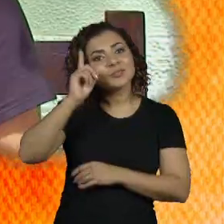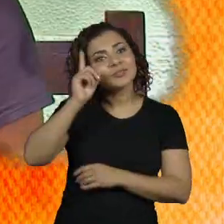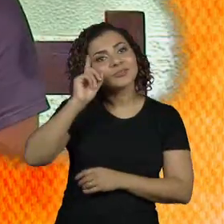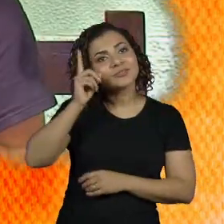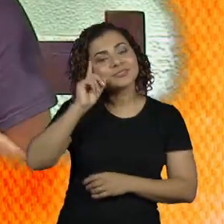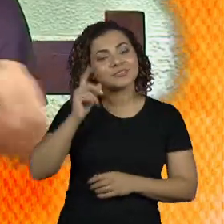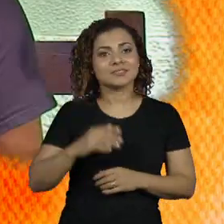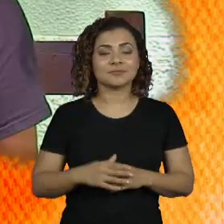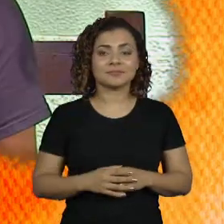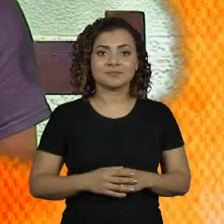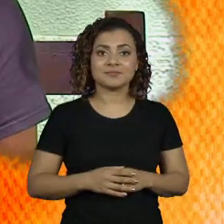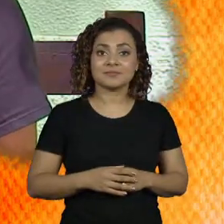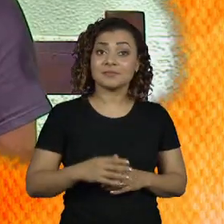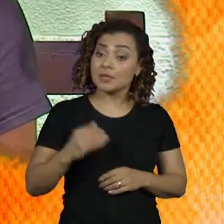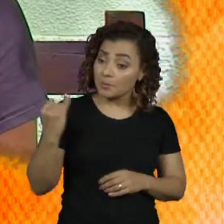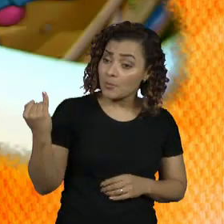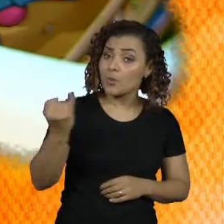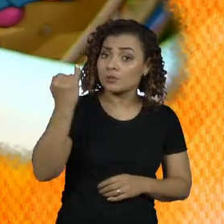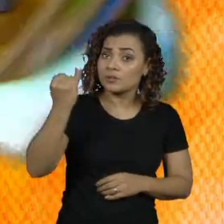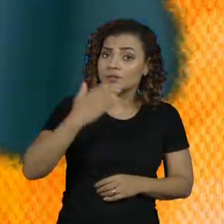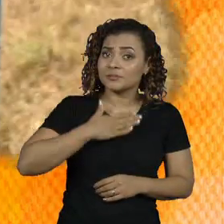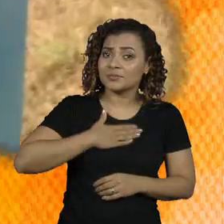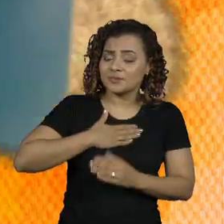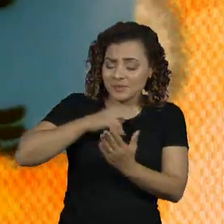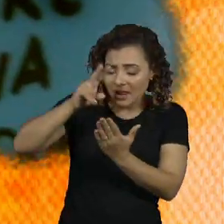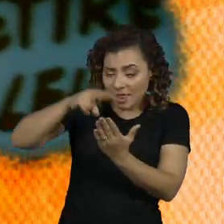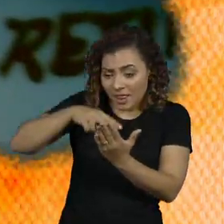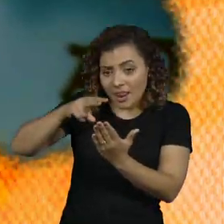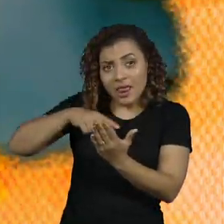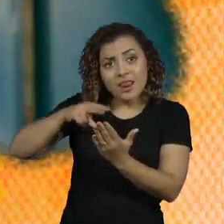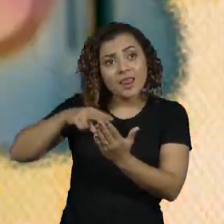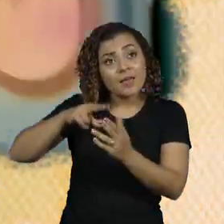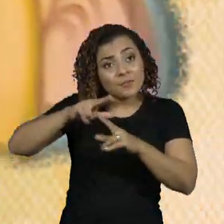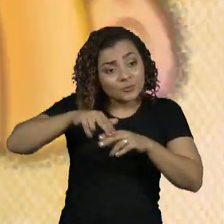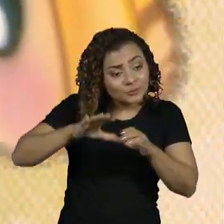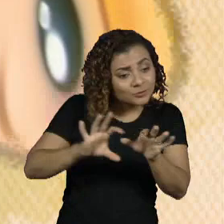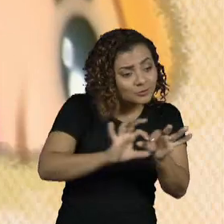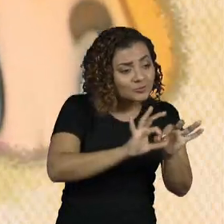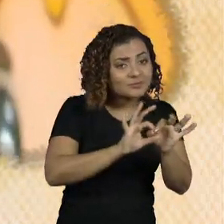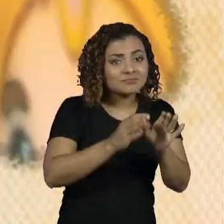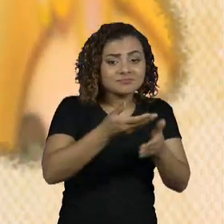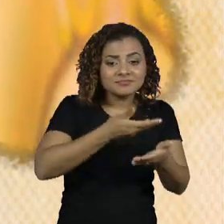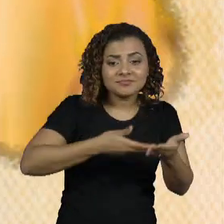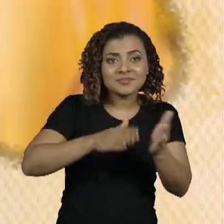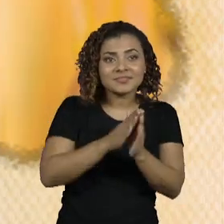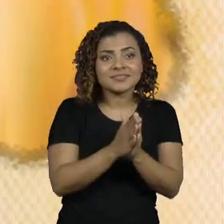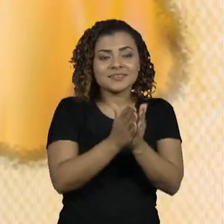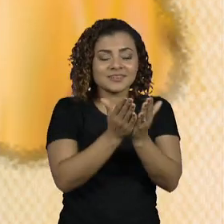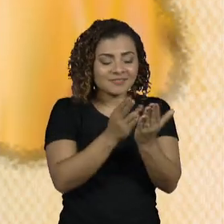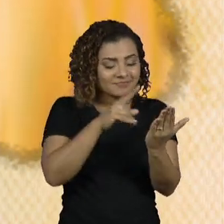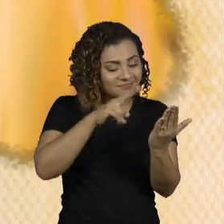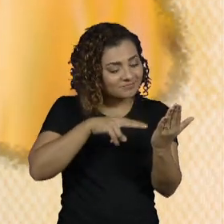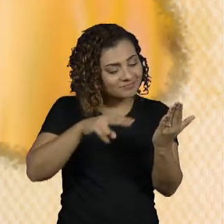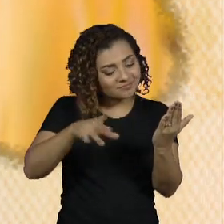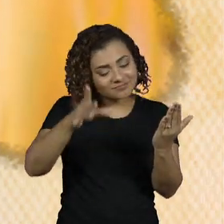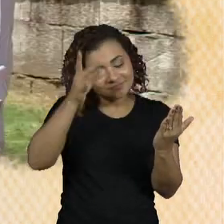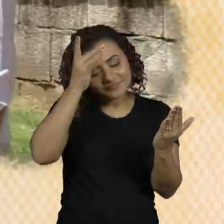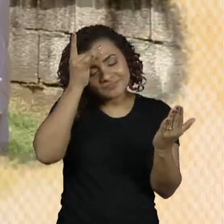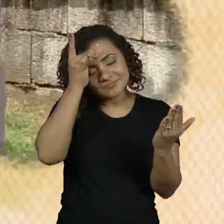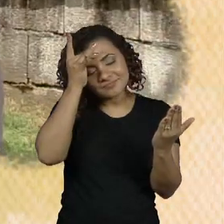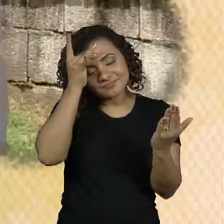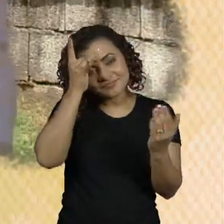E de saber o quanto foi importante para mim? Na força do coletivo, o livre acesso a leituras inesquecíveis.